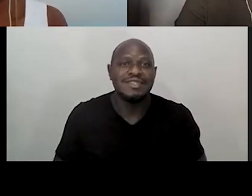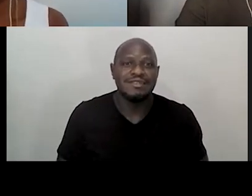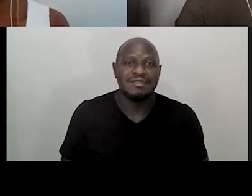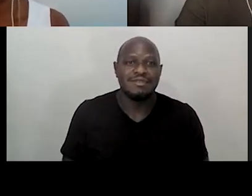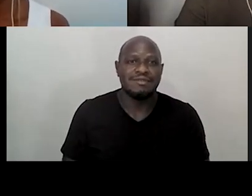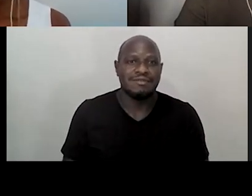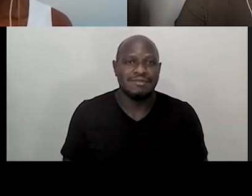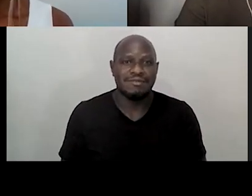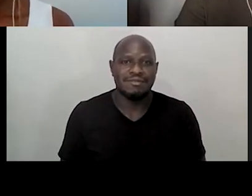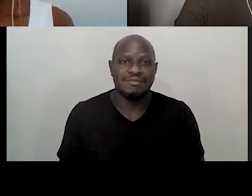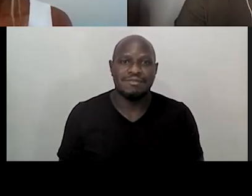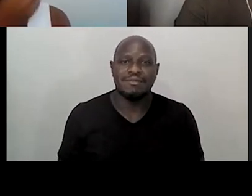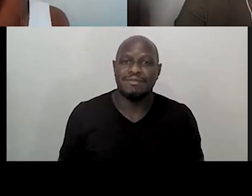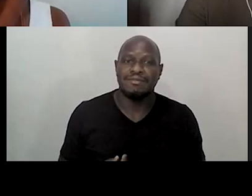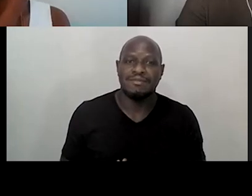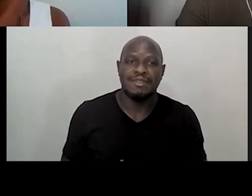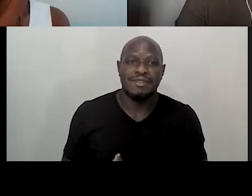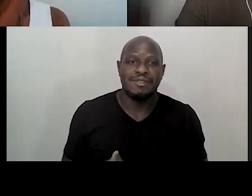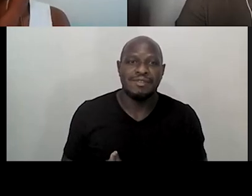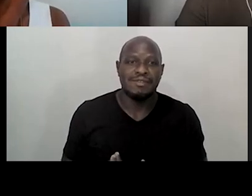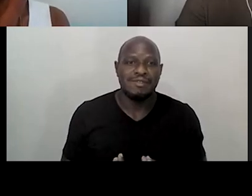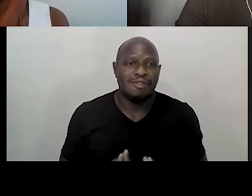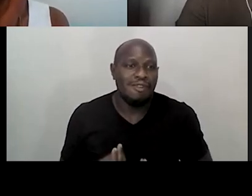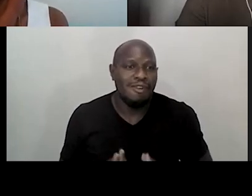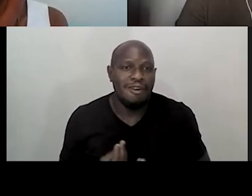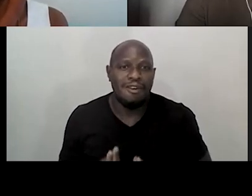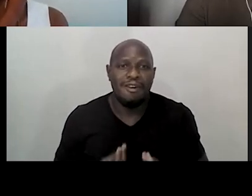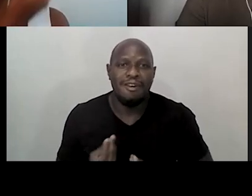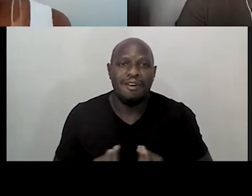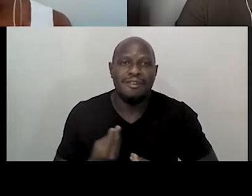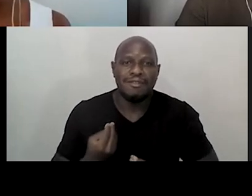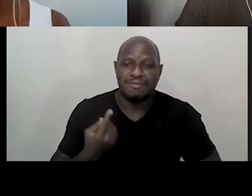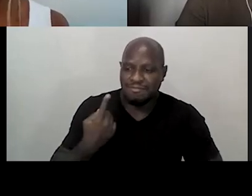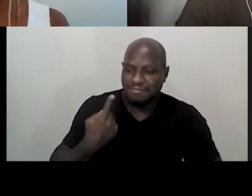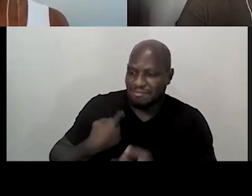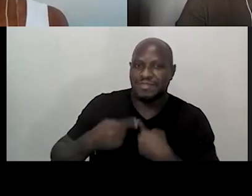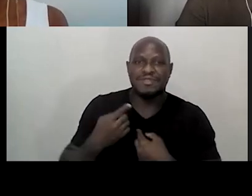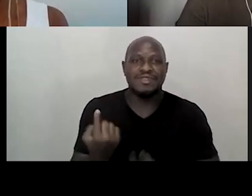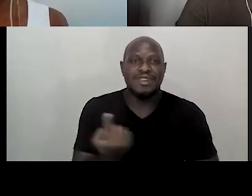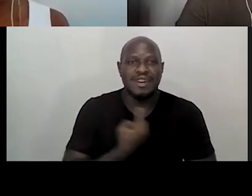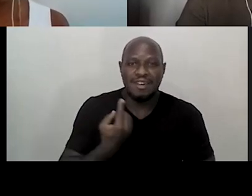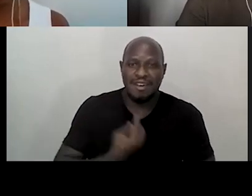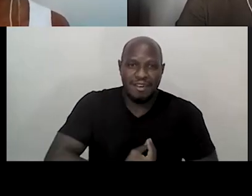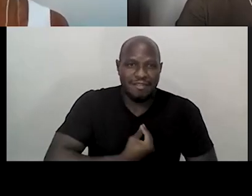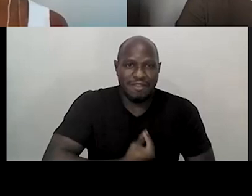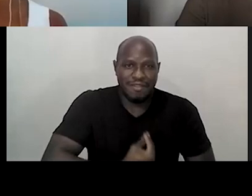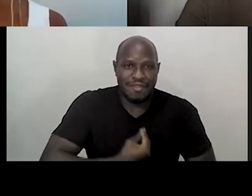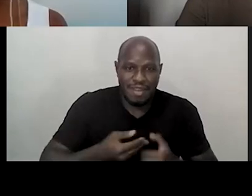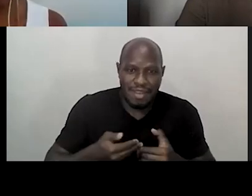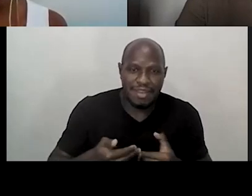enfim, como que a gente, como a gente se reinventou, ou como a gente sobreviveu, né?